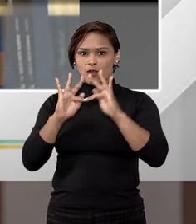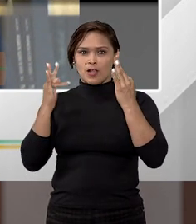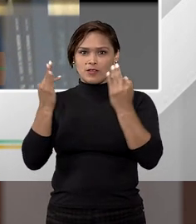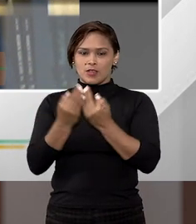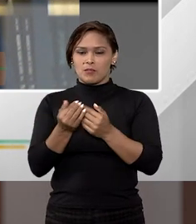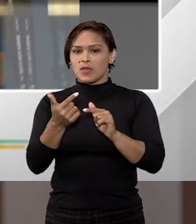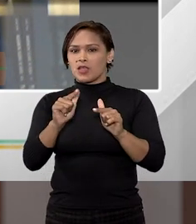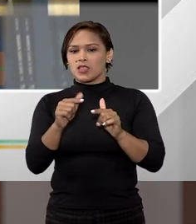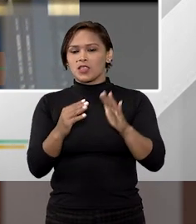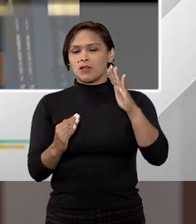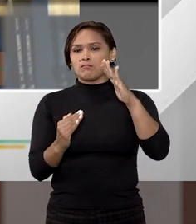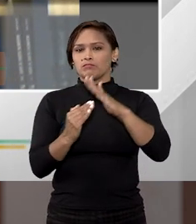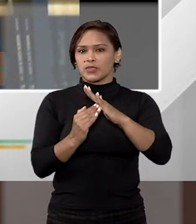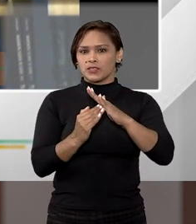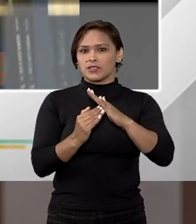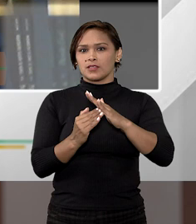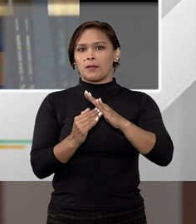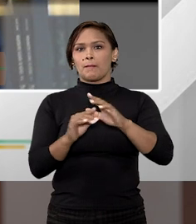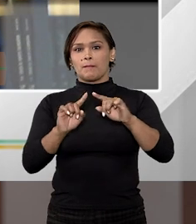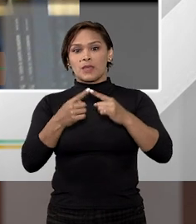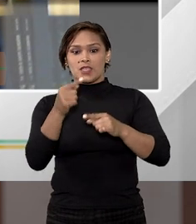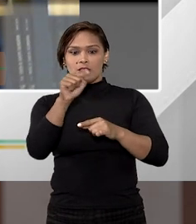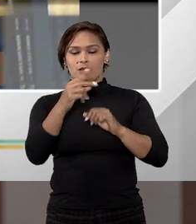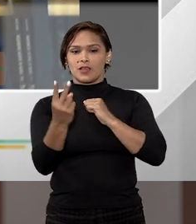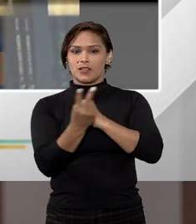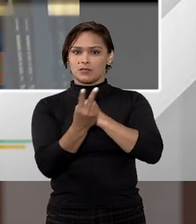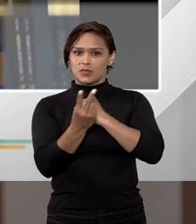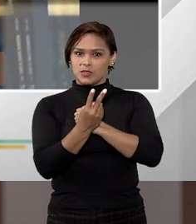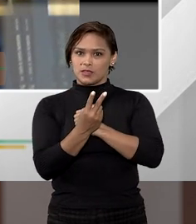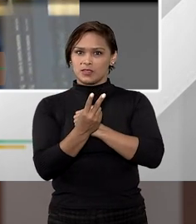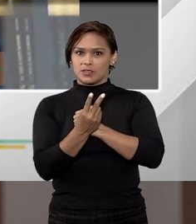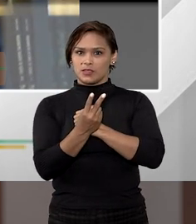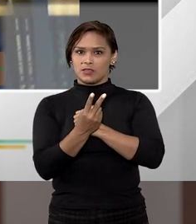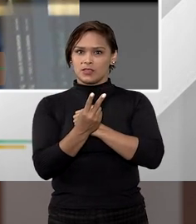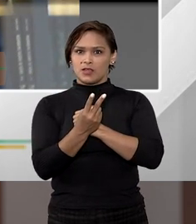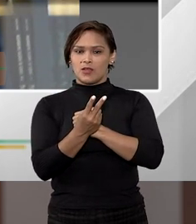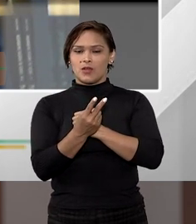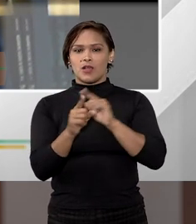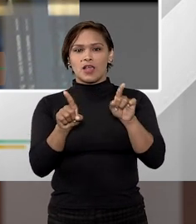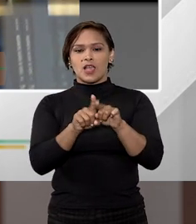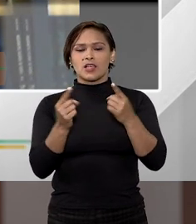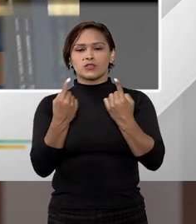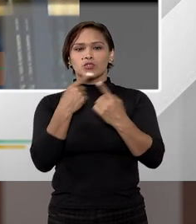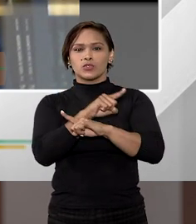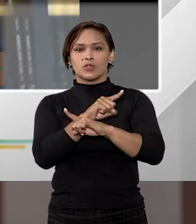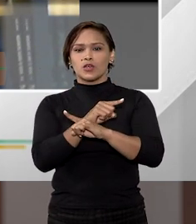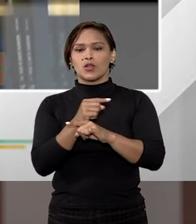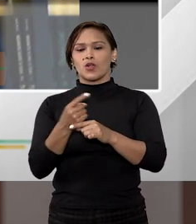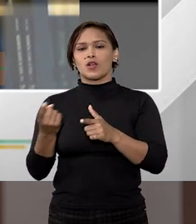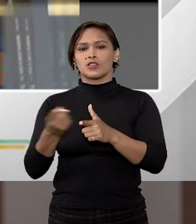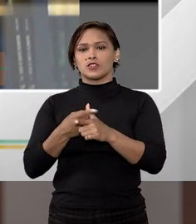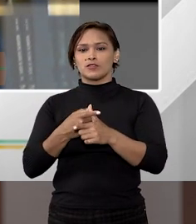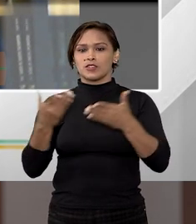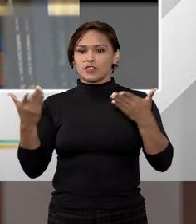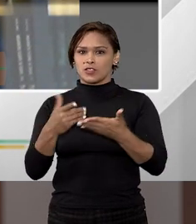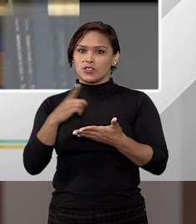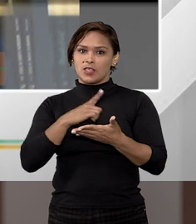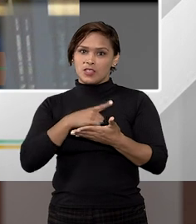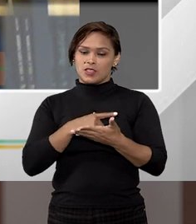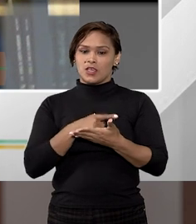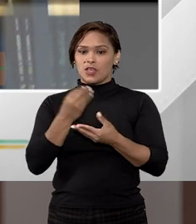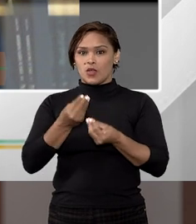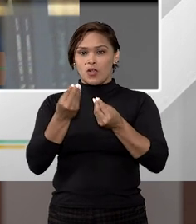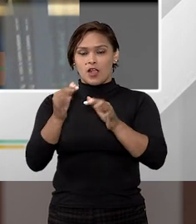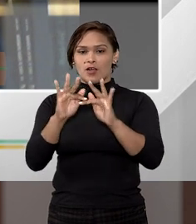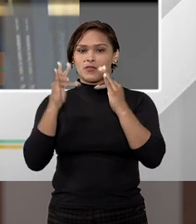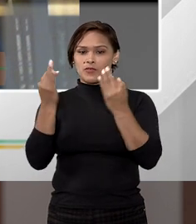estão impedidas de alcançá-lo. Então, aquela proteção da imperabilidade, ela não se opõe contra dívidas já constituídas quando